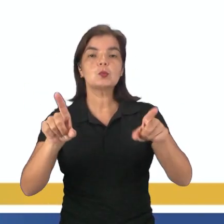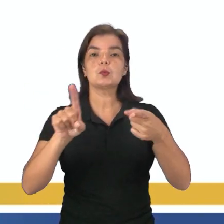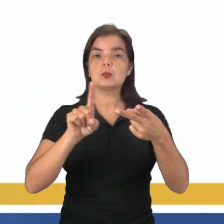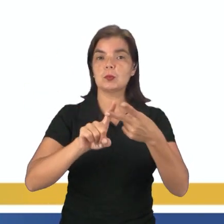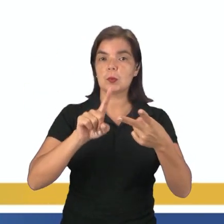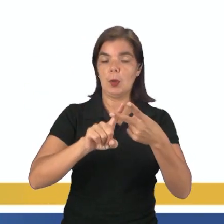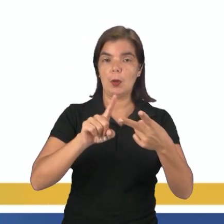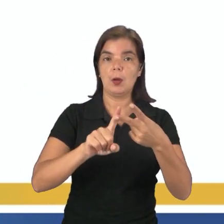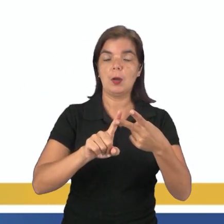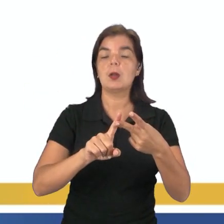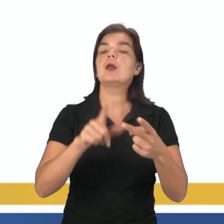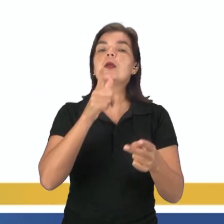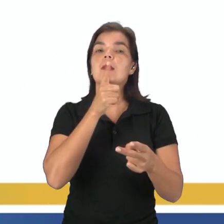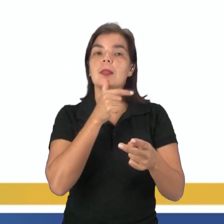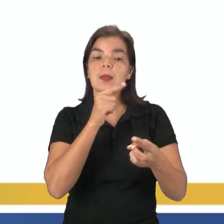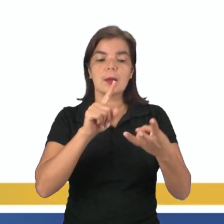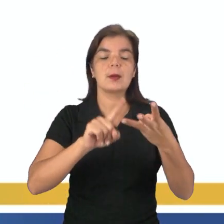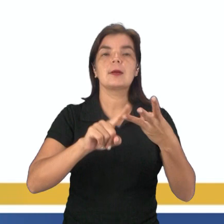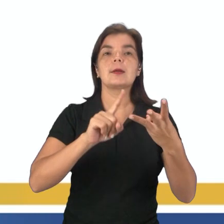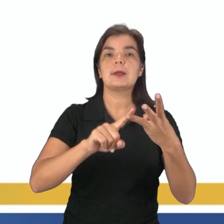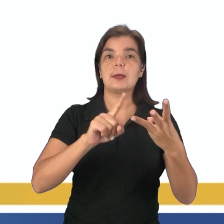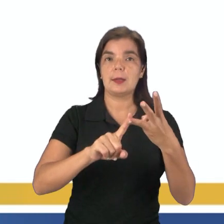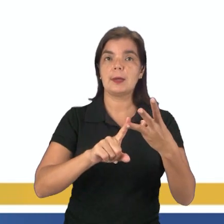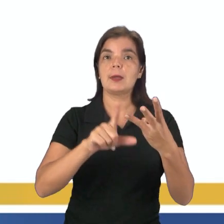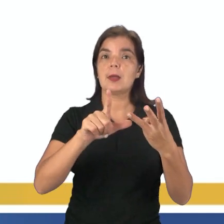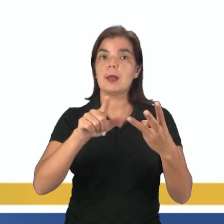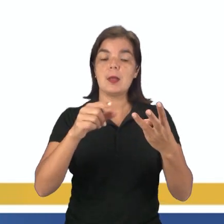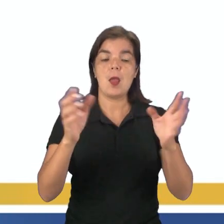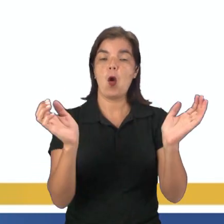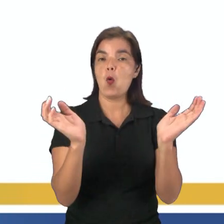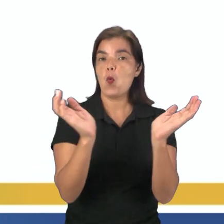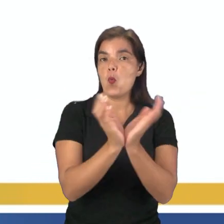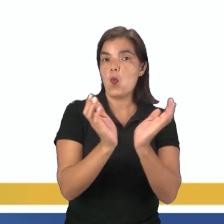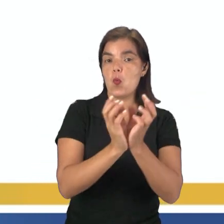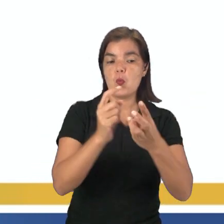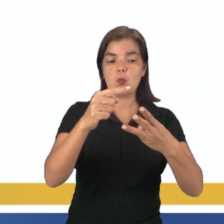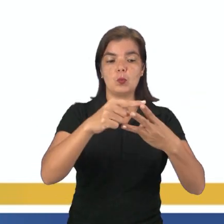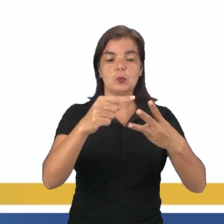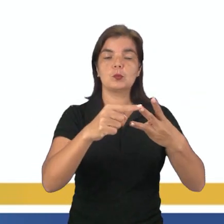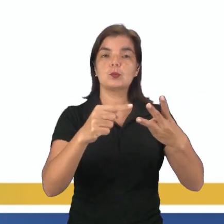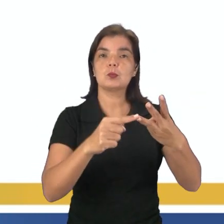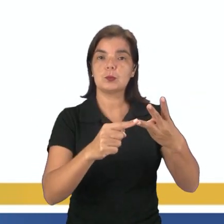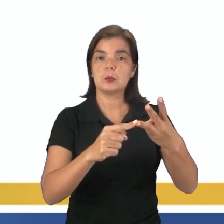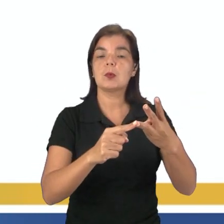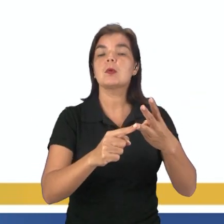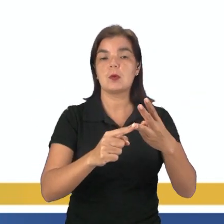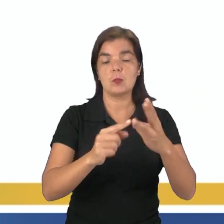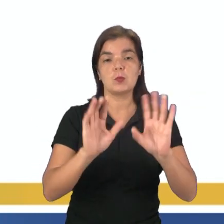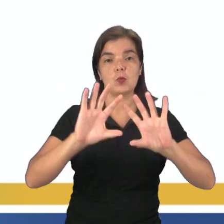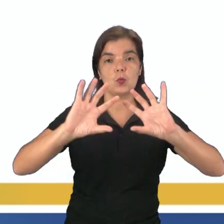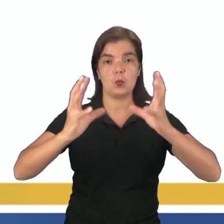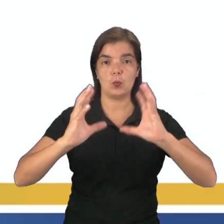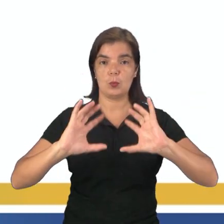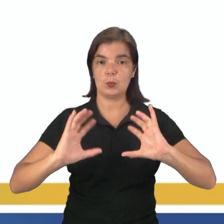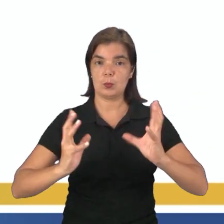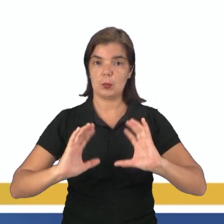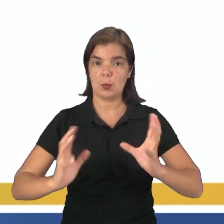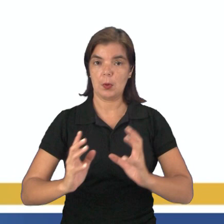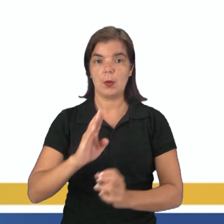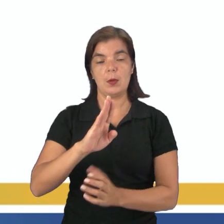a hidrosfera e a litosfera. E o conjunto dessas três vai formar a grande camada, que é chamada de